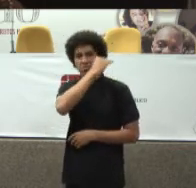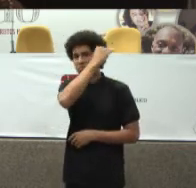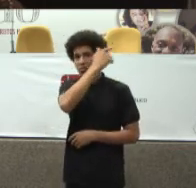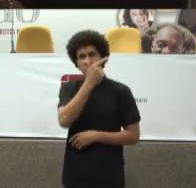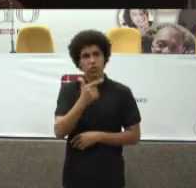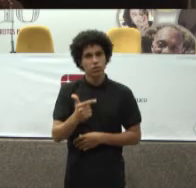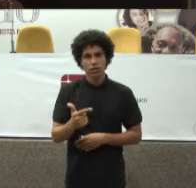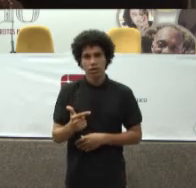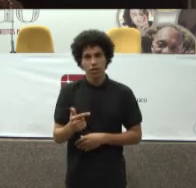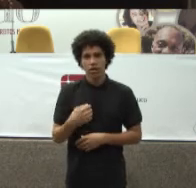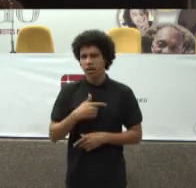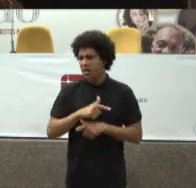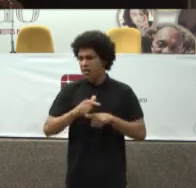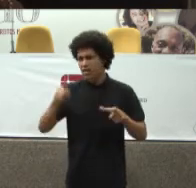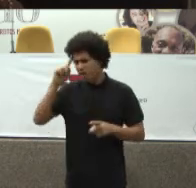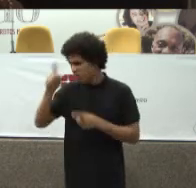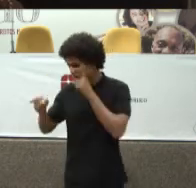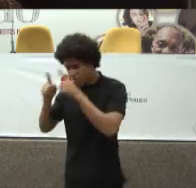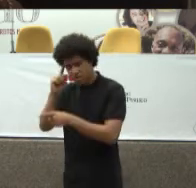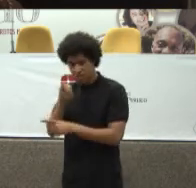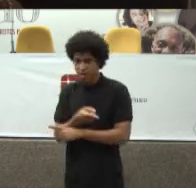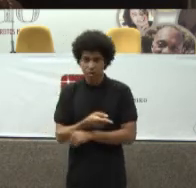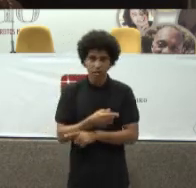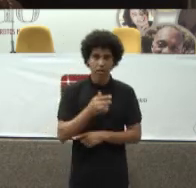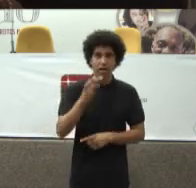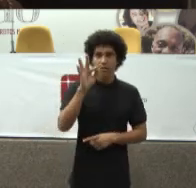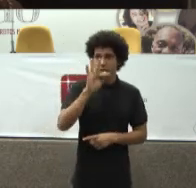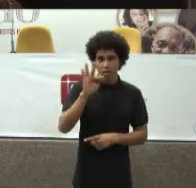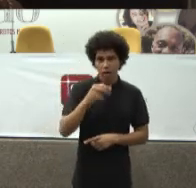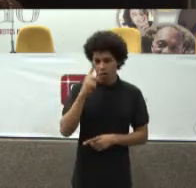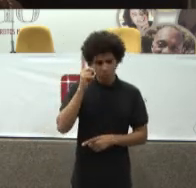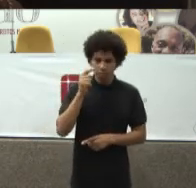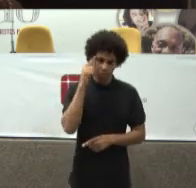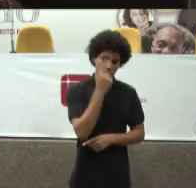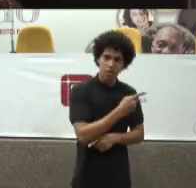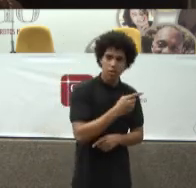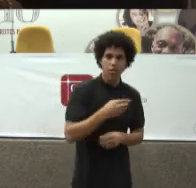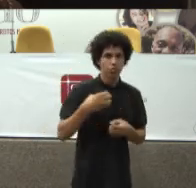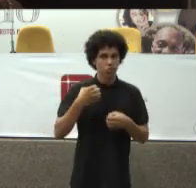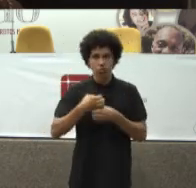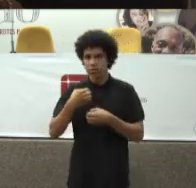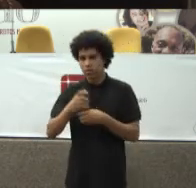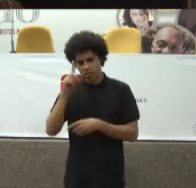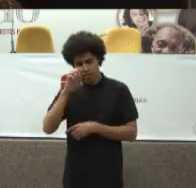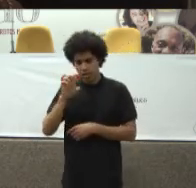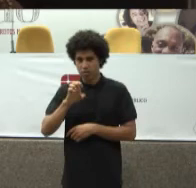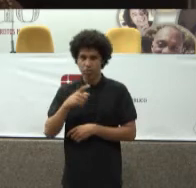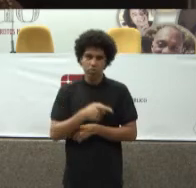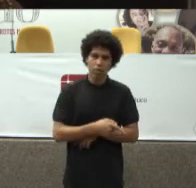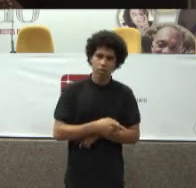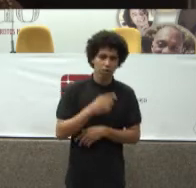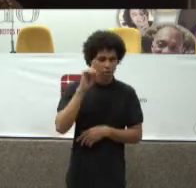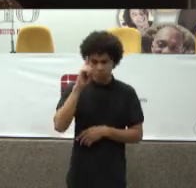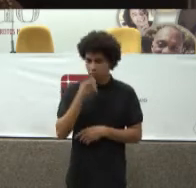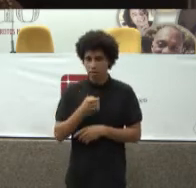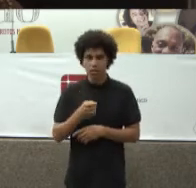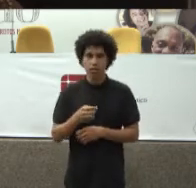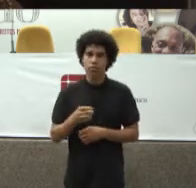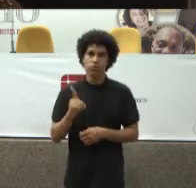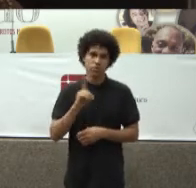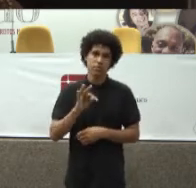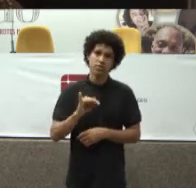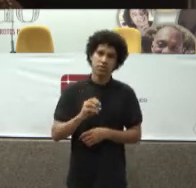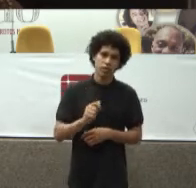estadual Que não manda No municipal Então É a esfera de gestão E isso está Na concepção Do